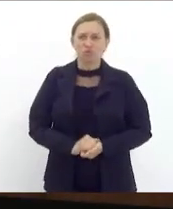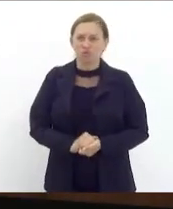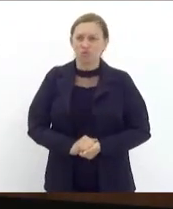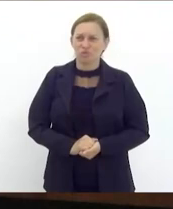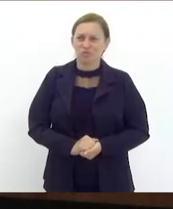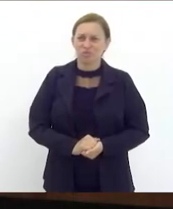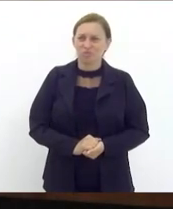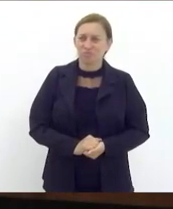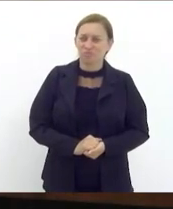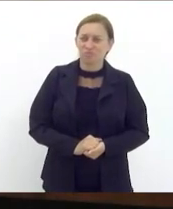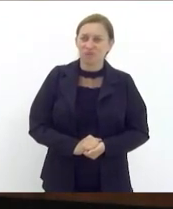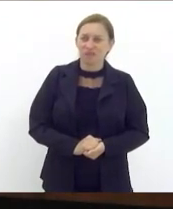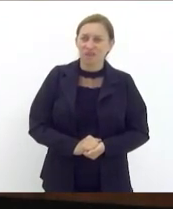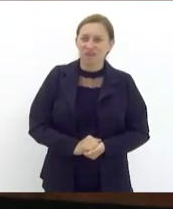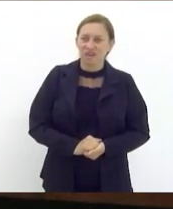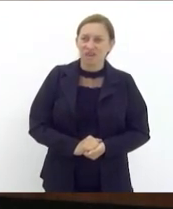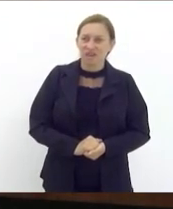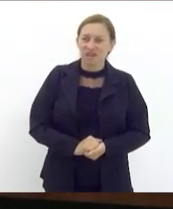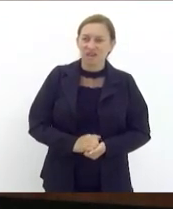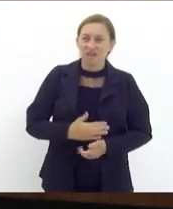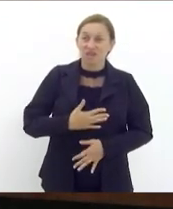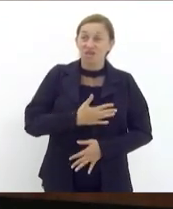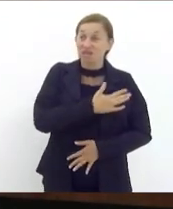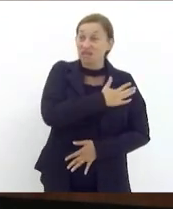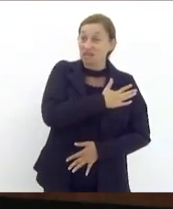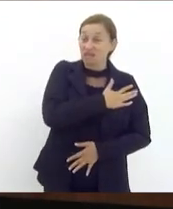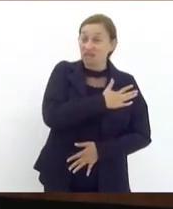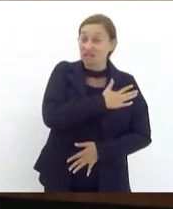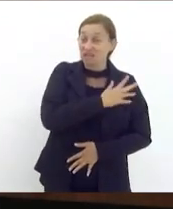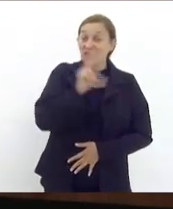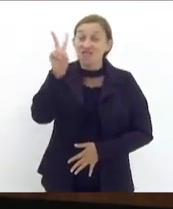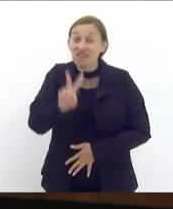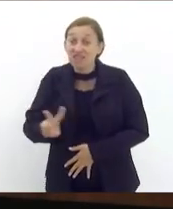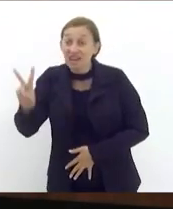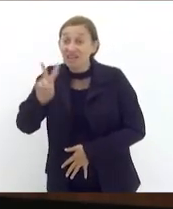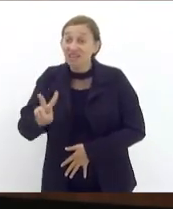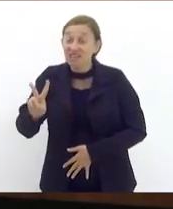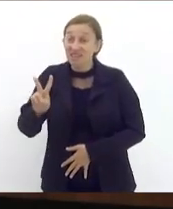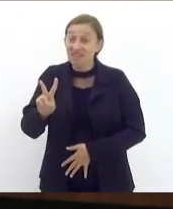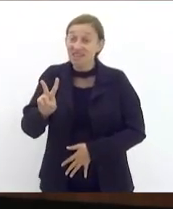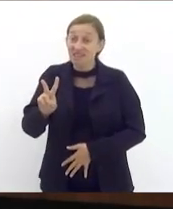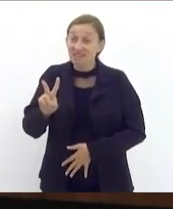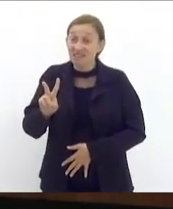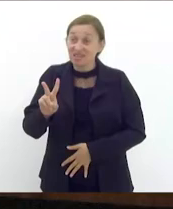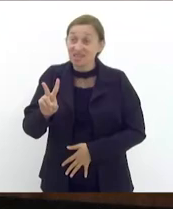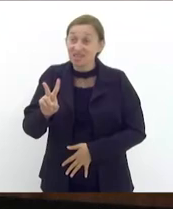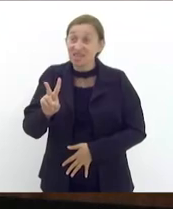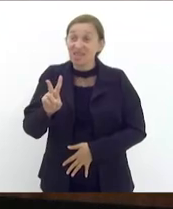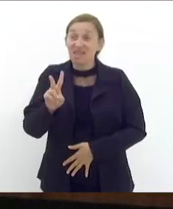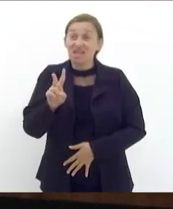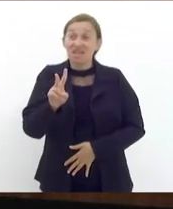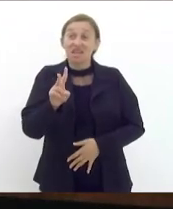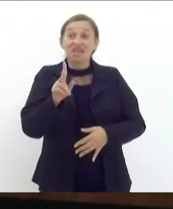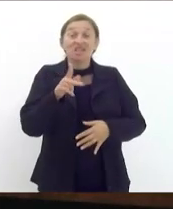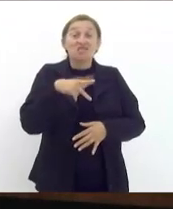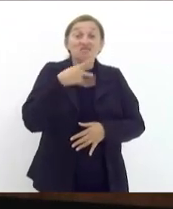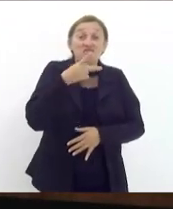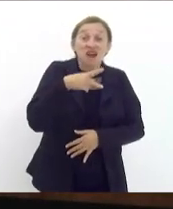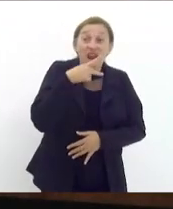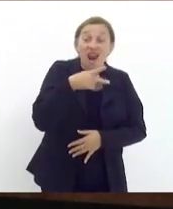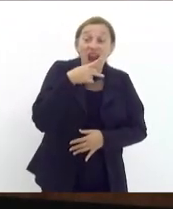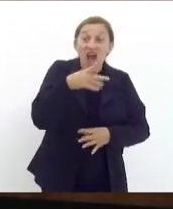das forças armadas venezuelanas que deserdaram e que delataram o esquema